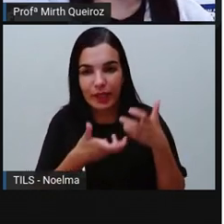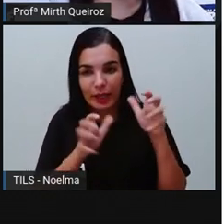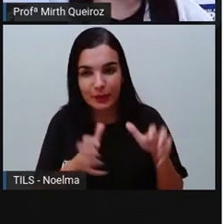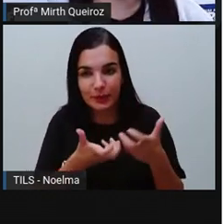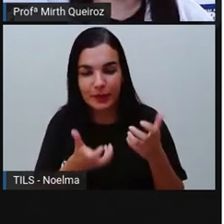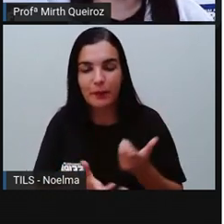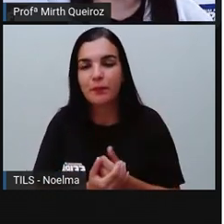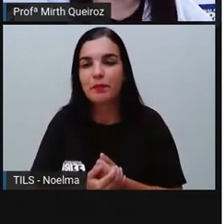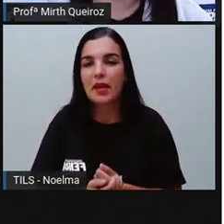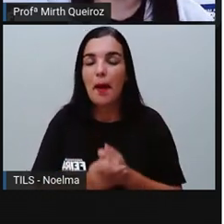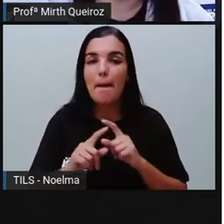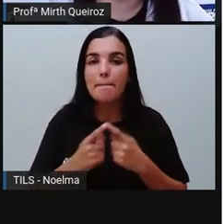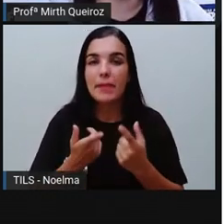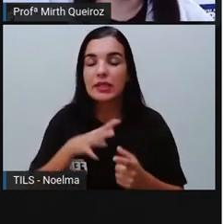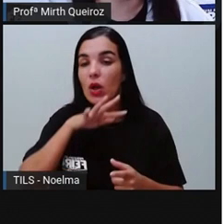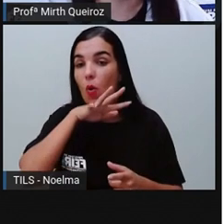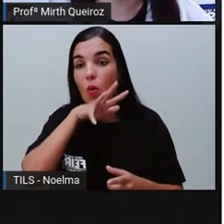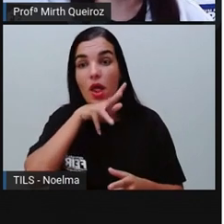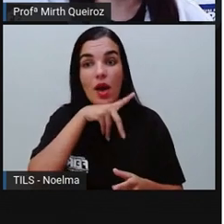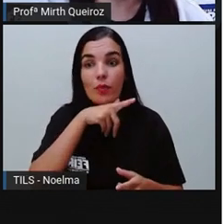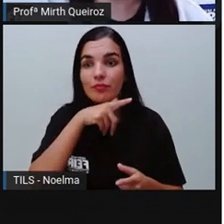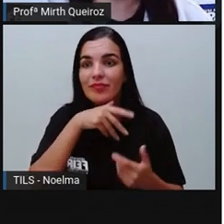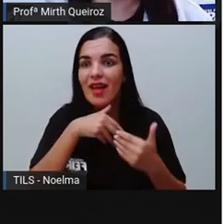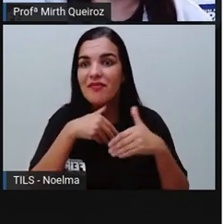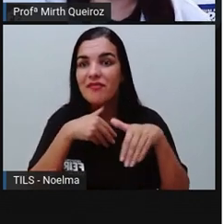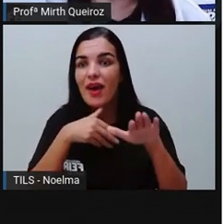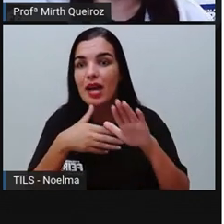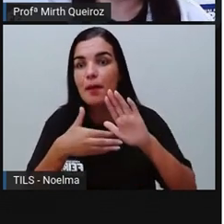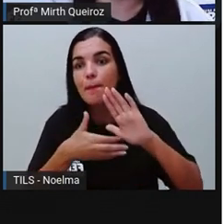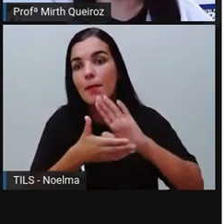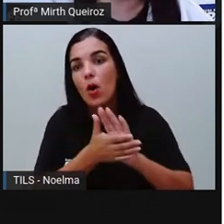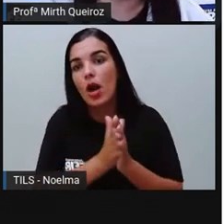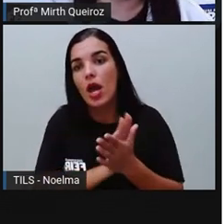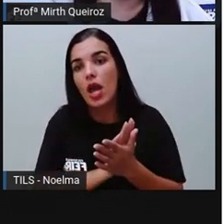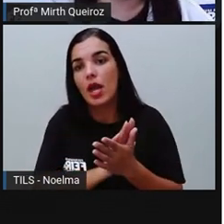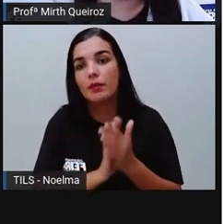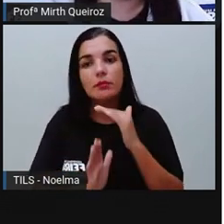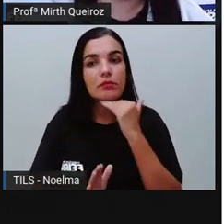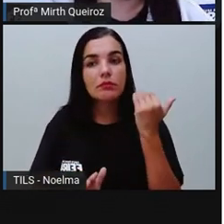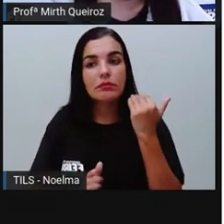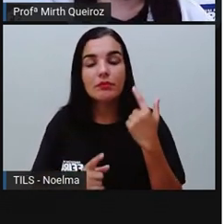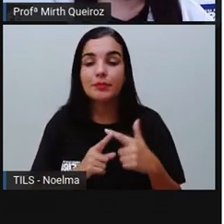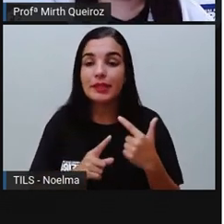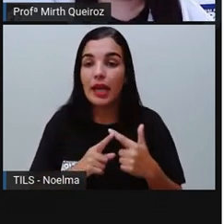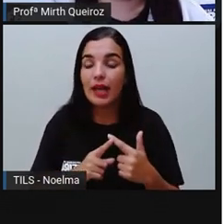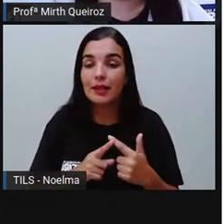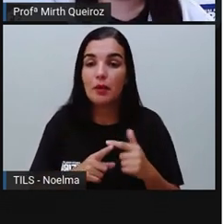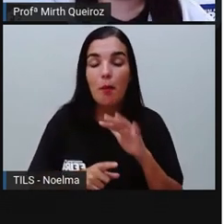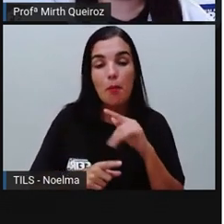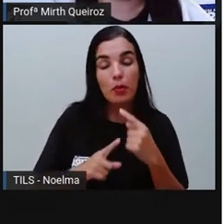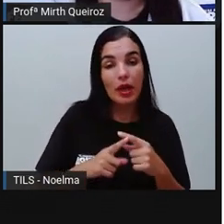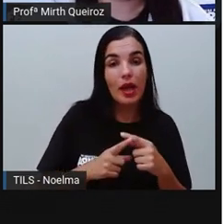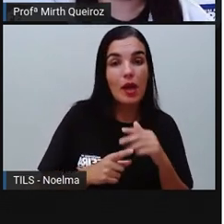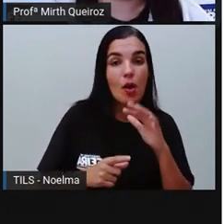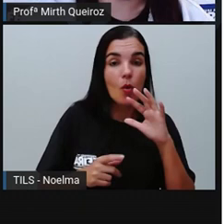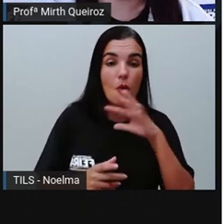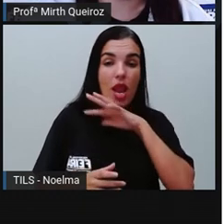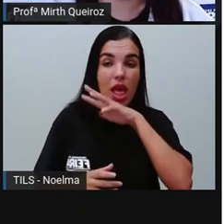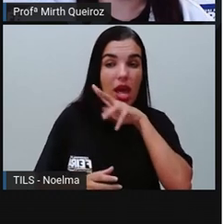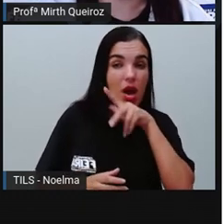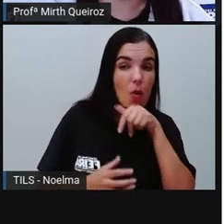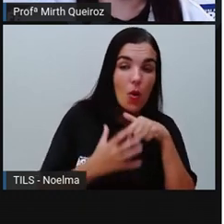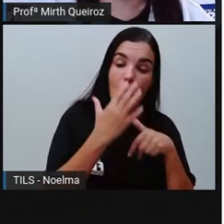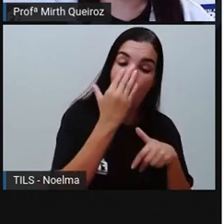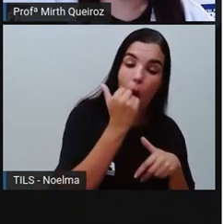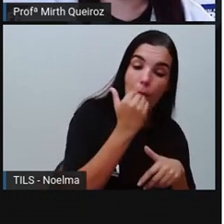o leão vai ser extinto, porque ele se alimentava do coelho. Nós estamos fazendo uma análise